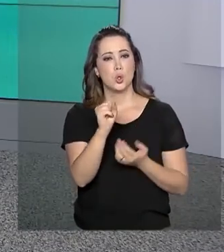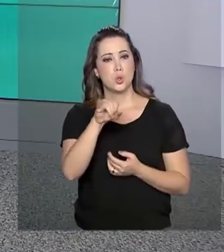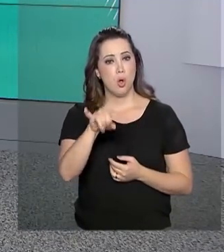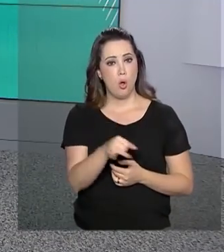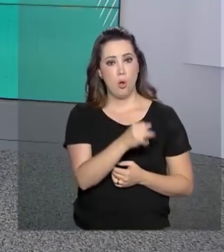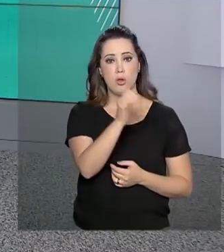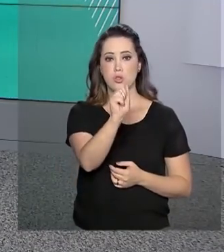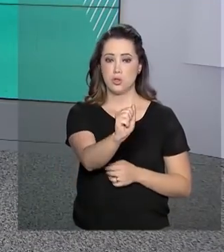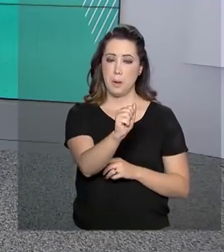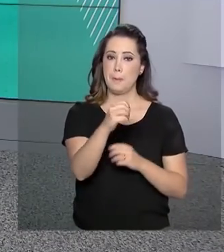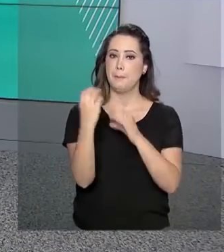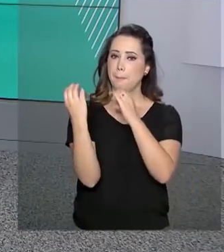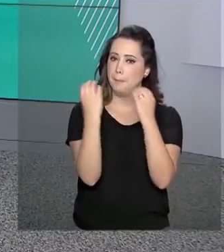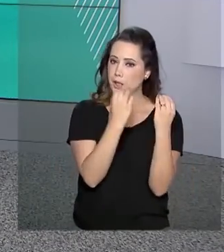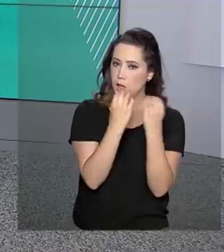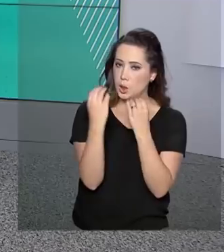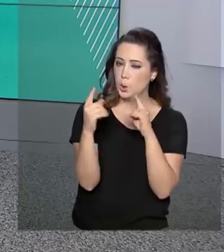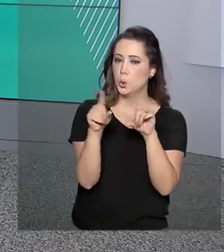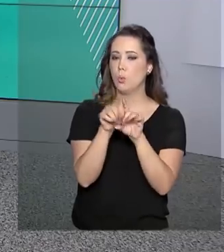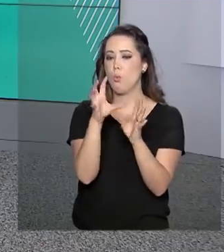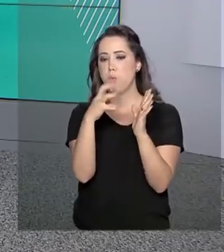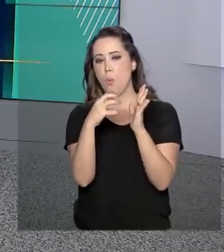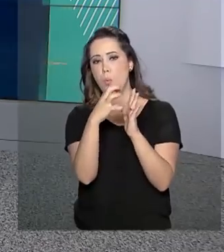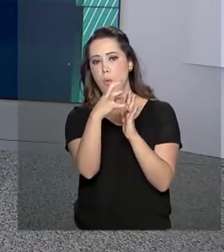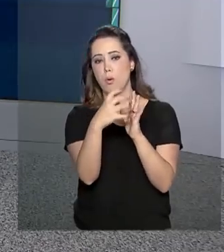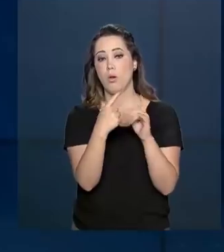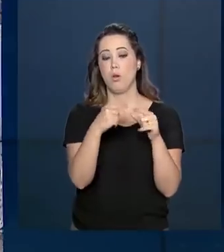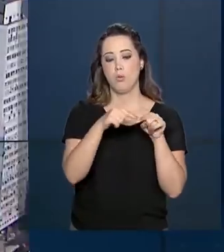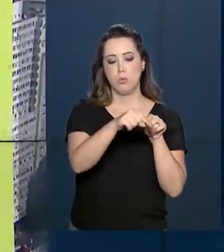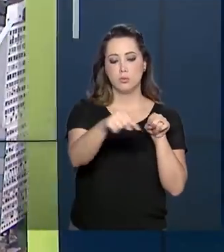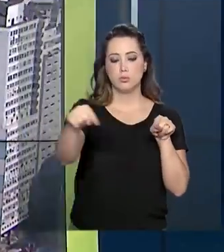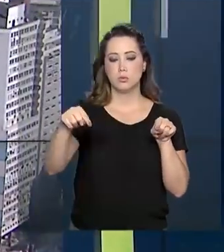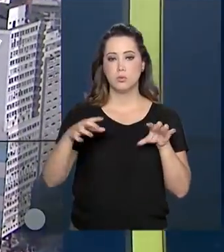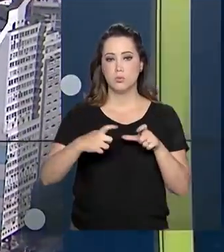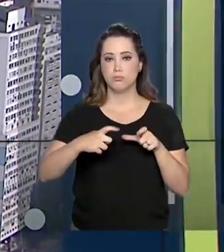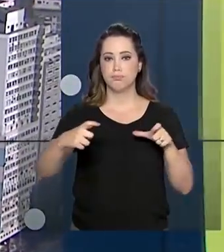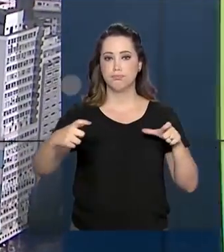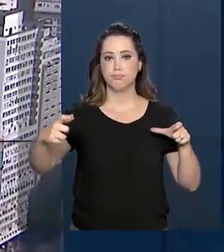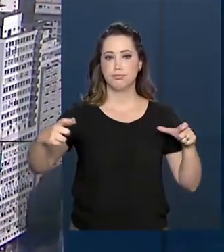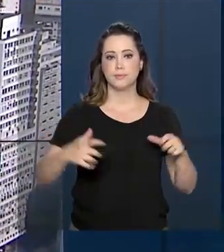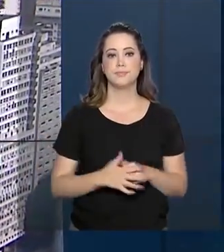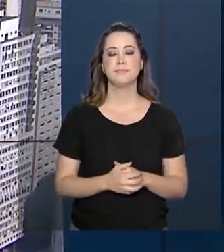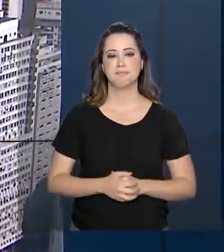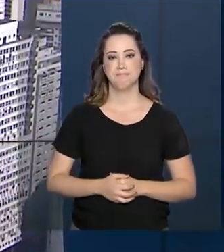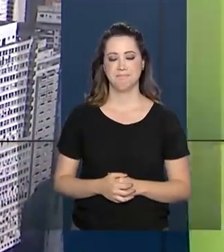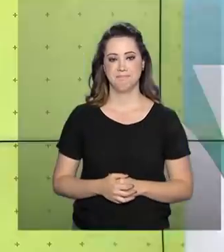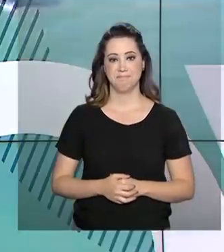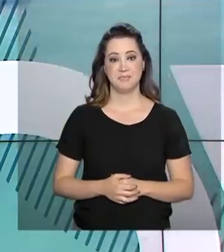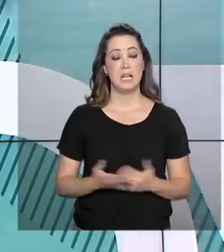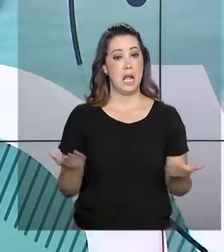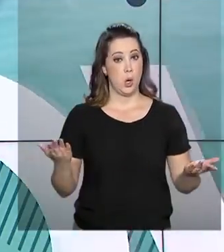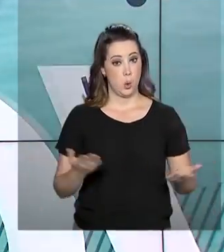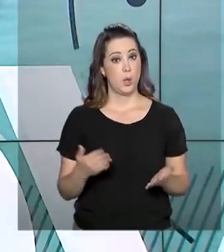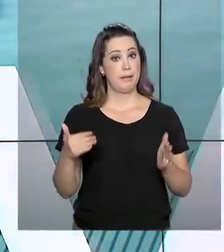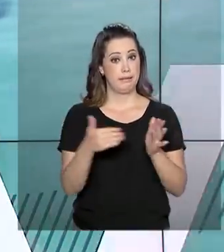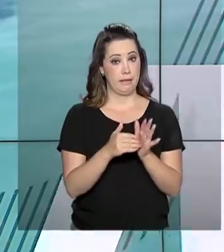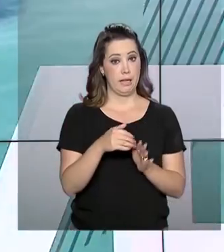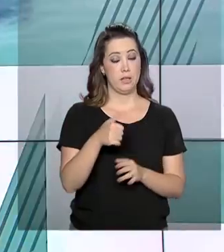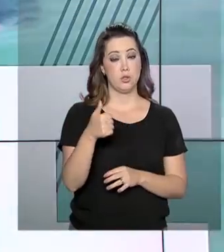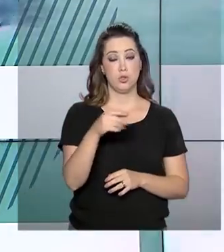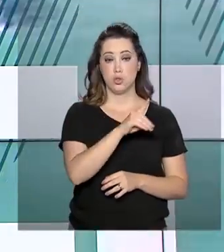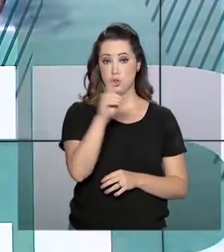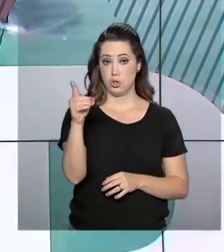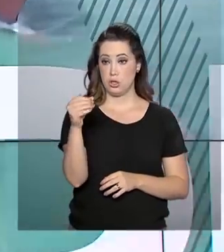algodão registraram aumento da área plantada. Foi prorrogado para esta sexta-feira, dia 14, o prazo para que as